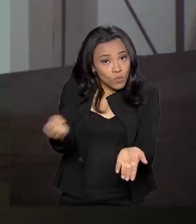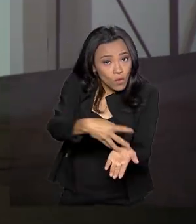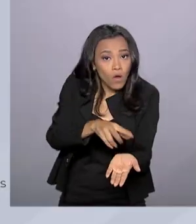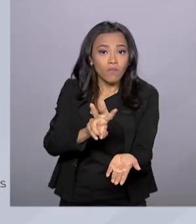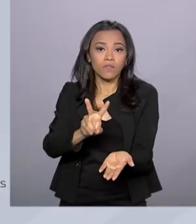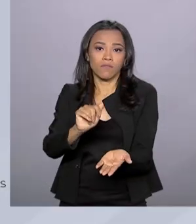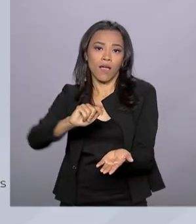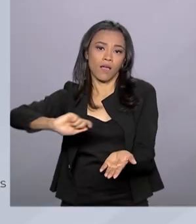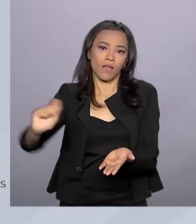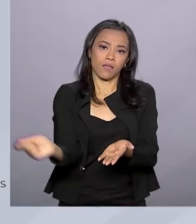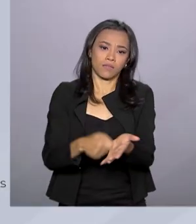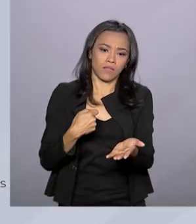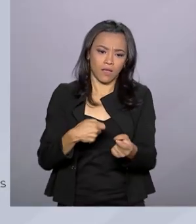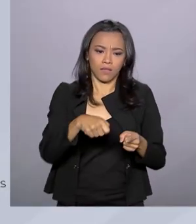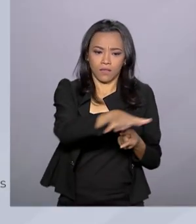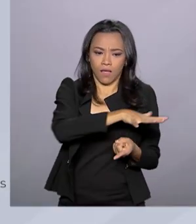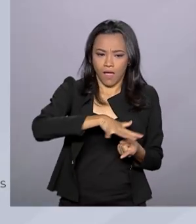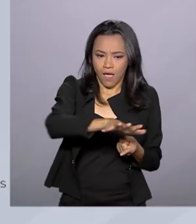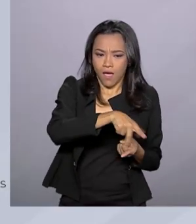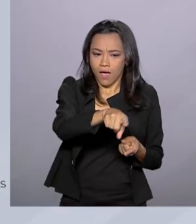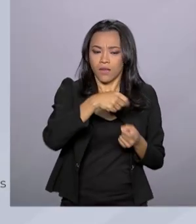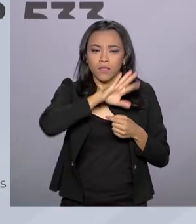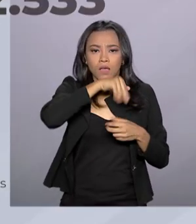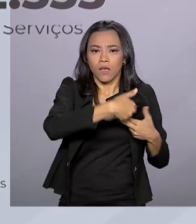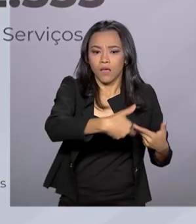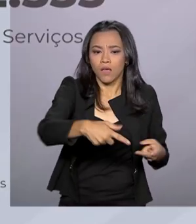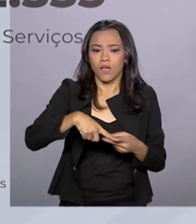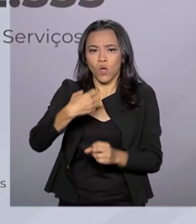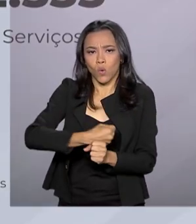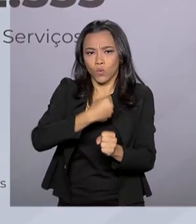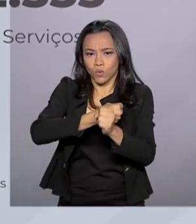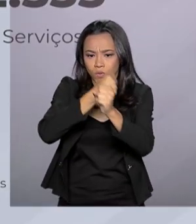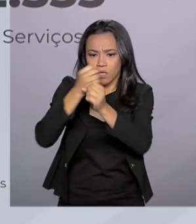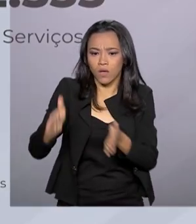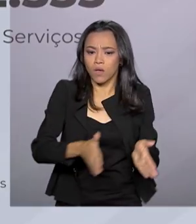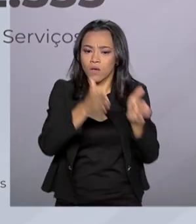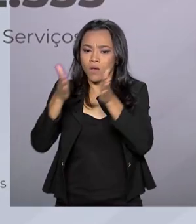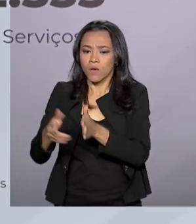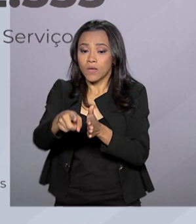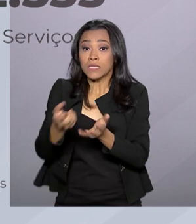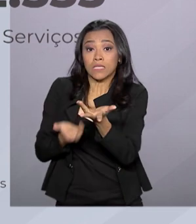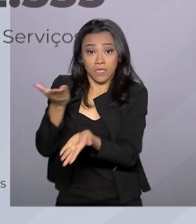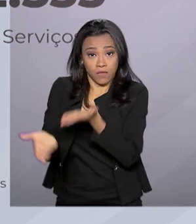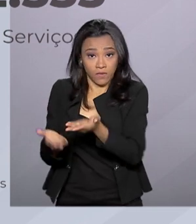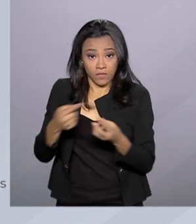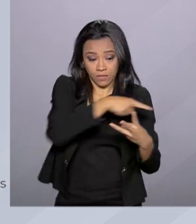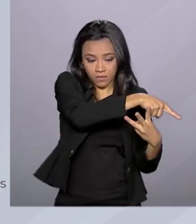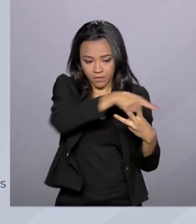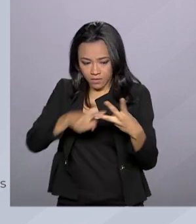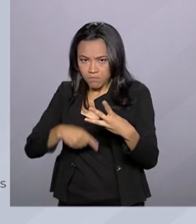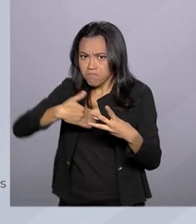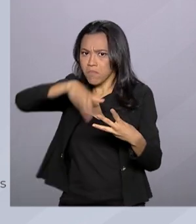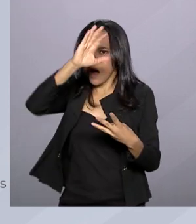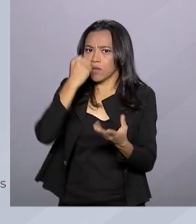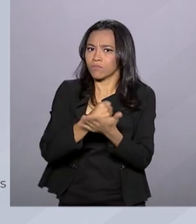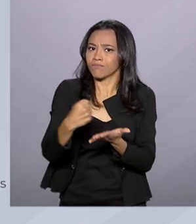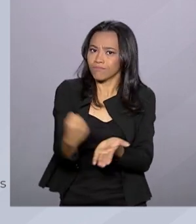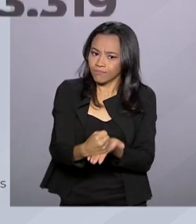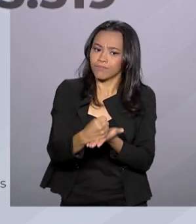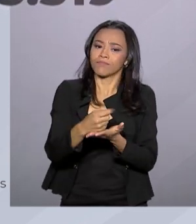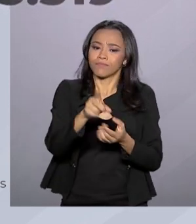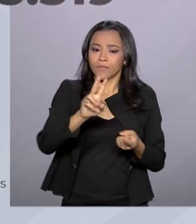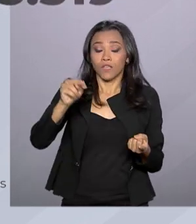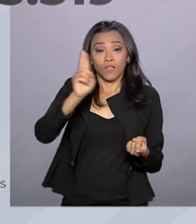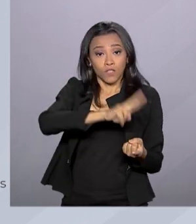assinada. Agropecuária, construção civil e serviços foram os setores que mais empregaram. Norte,